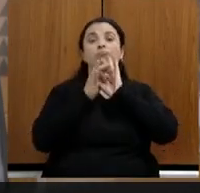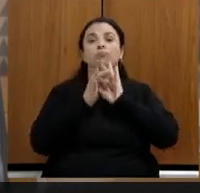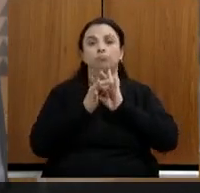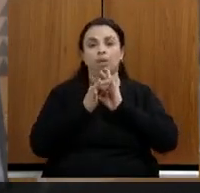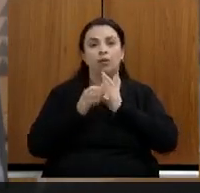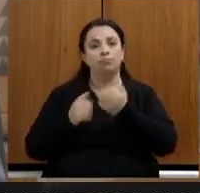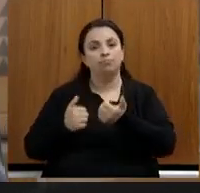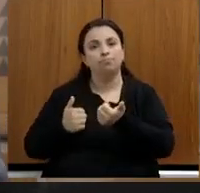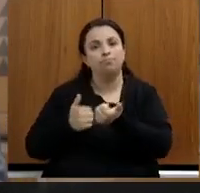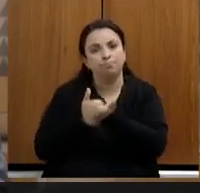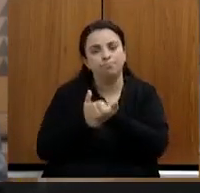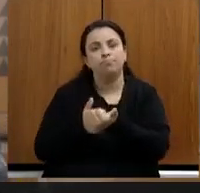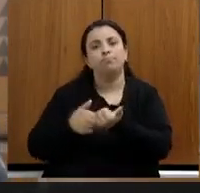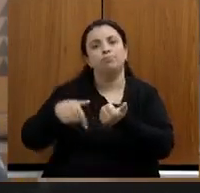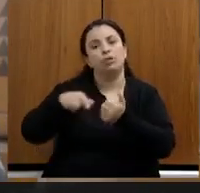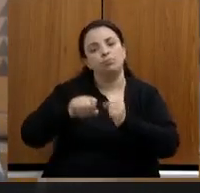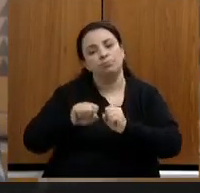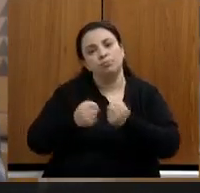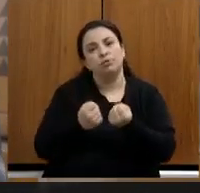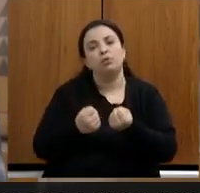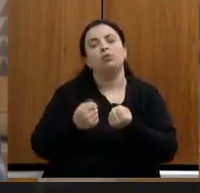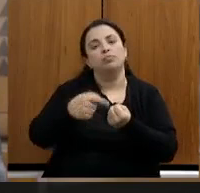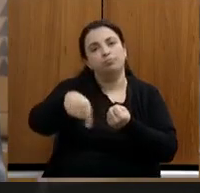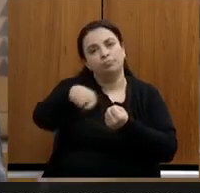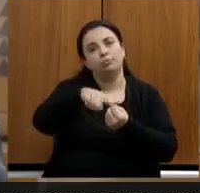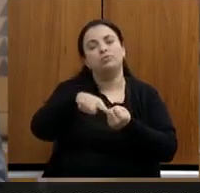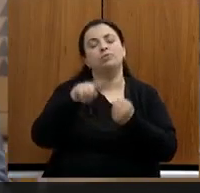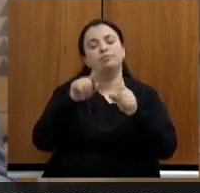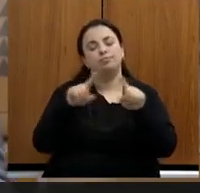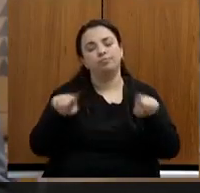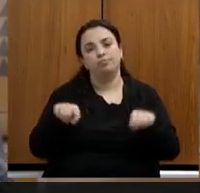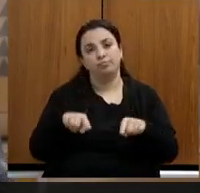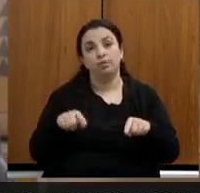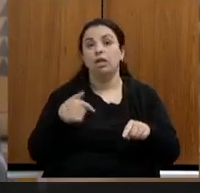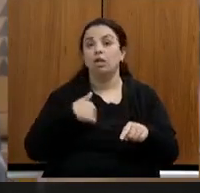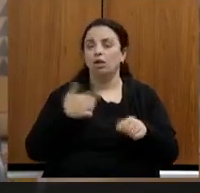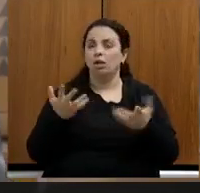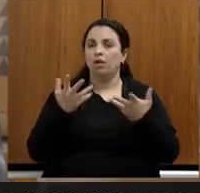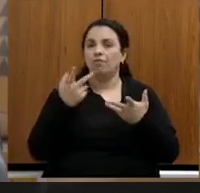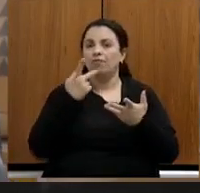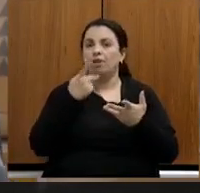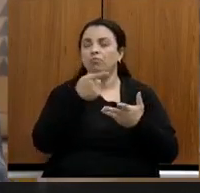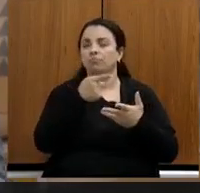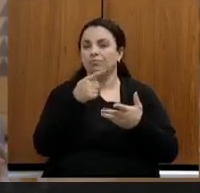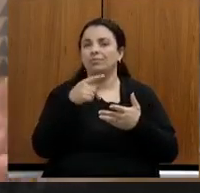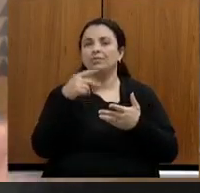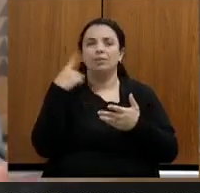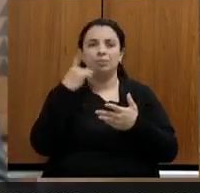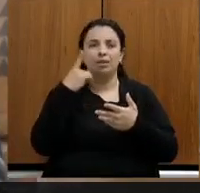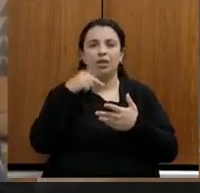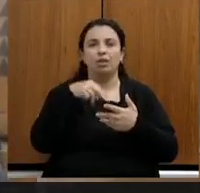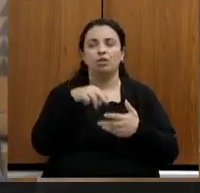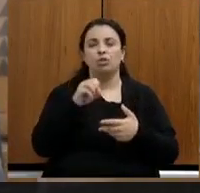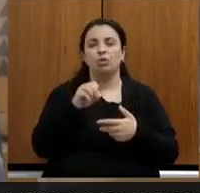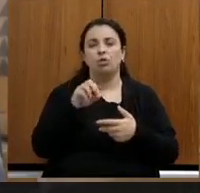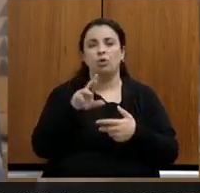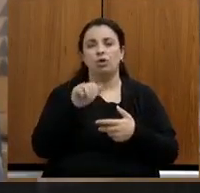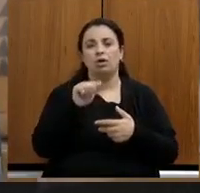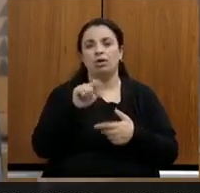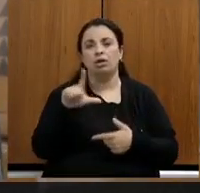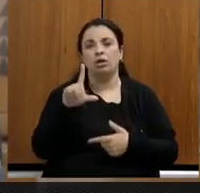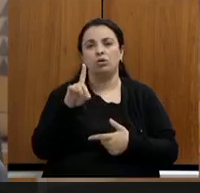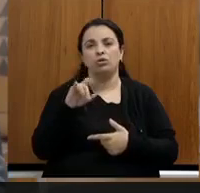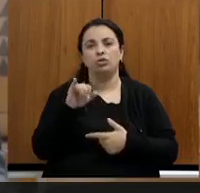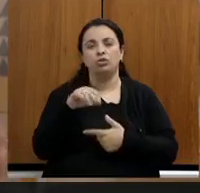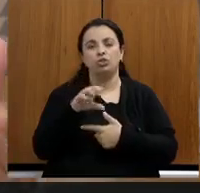favor dessa causa eu quero realmente destacar o trabalho do deputado Noraldino estive com ele lá